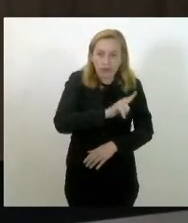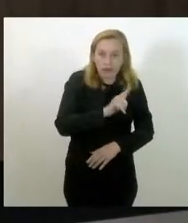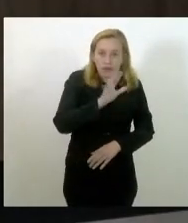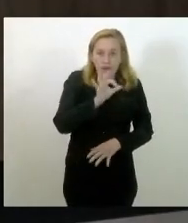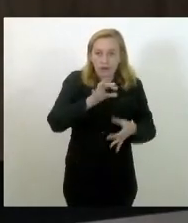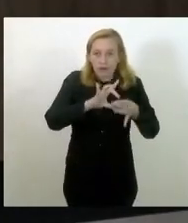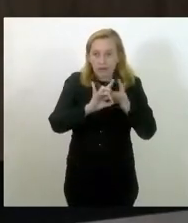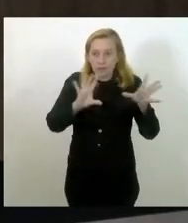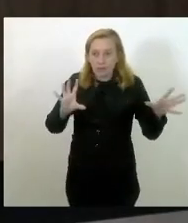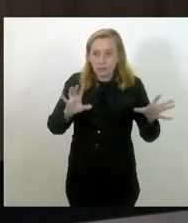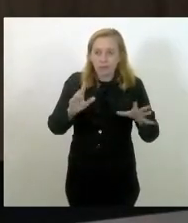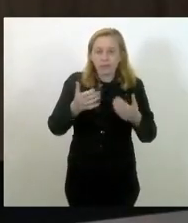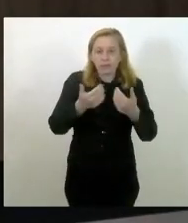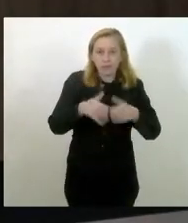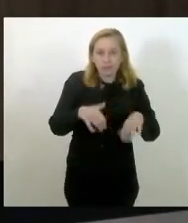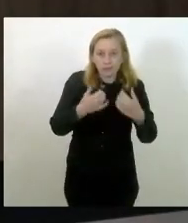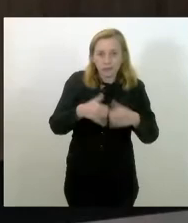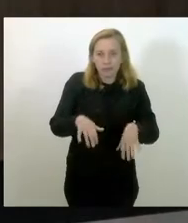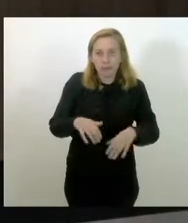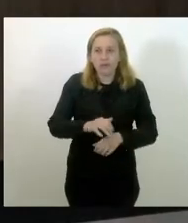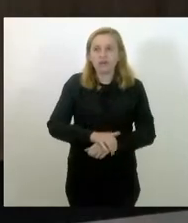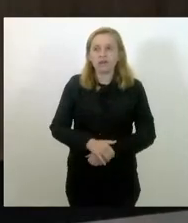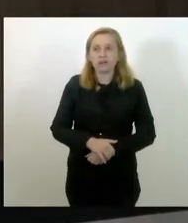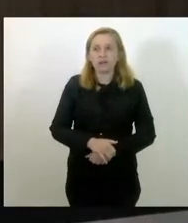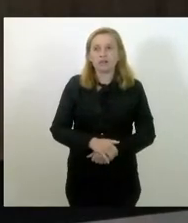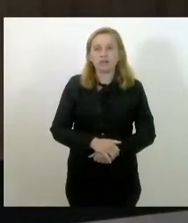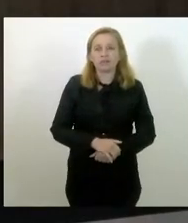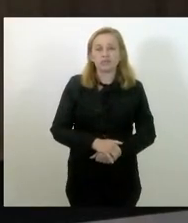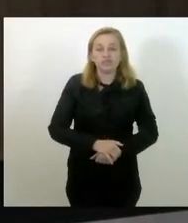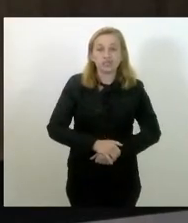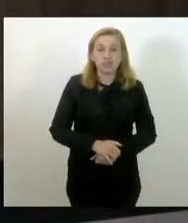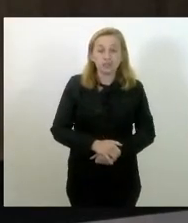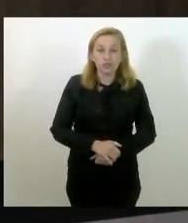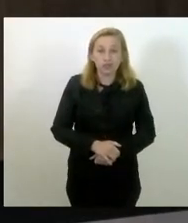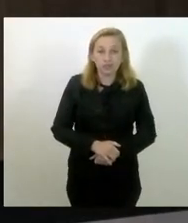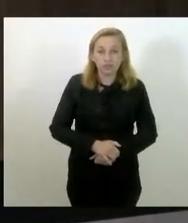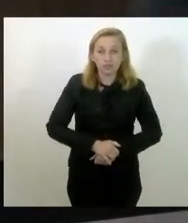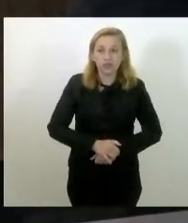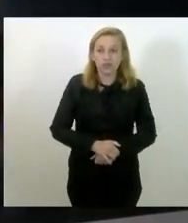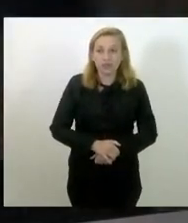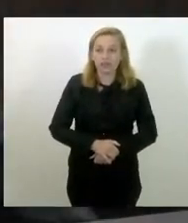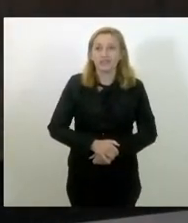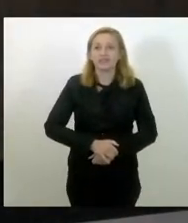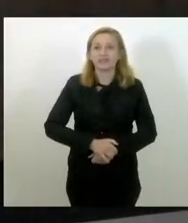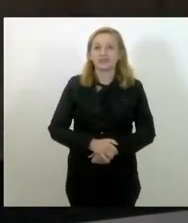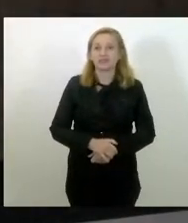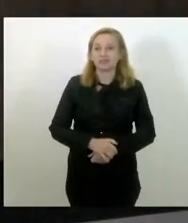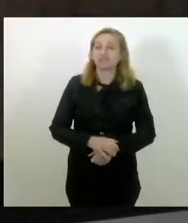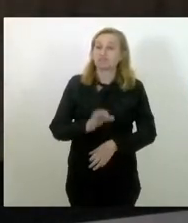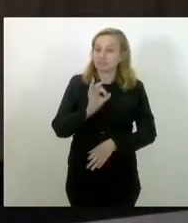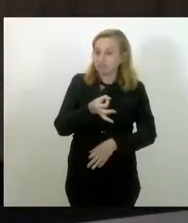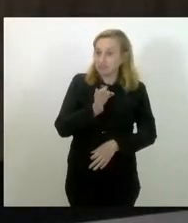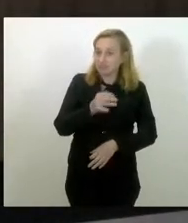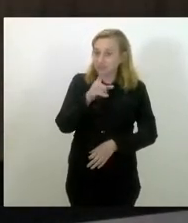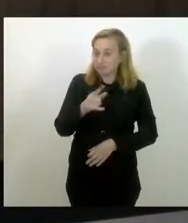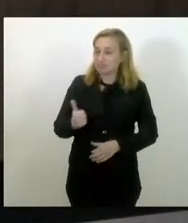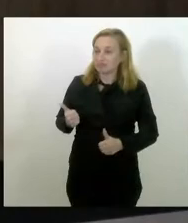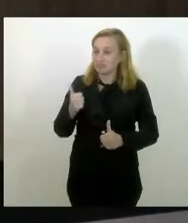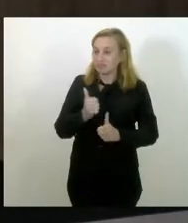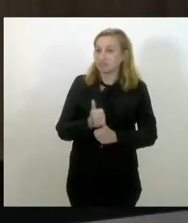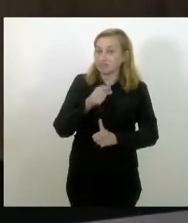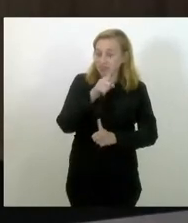democraticamente de Petrópolis num desses absurdos da justiça. Tenho certeza que você assumindo ali